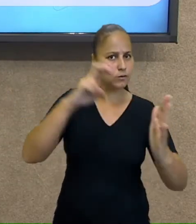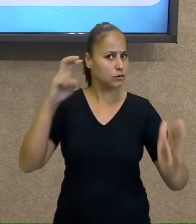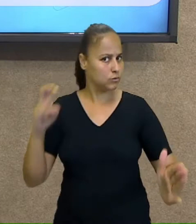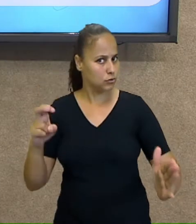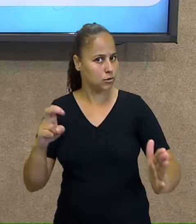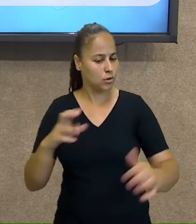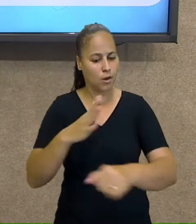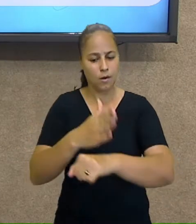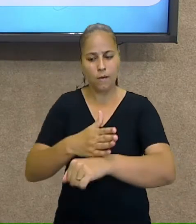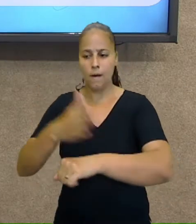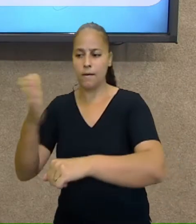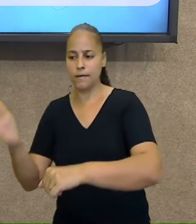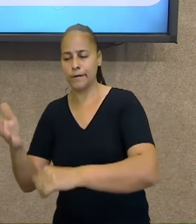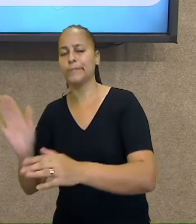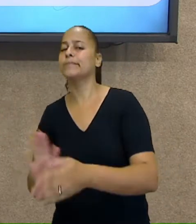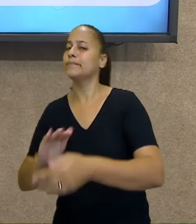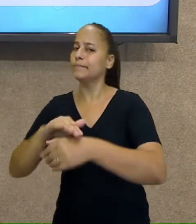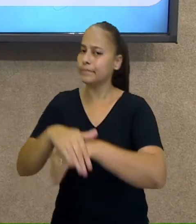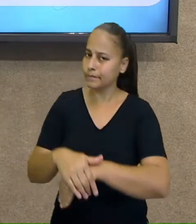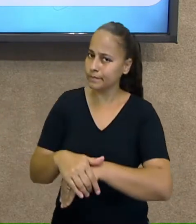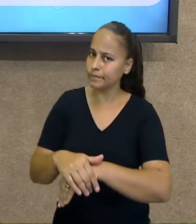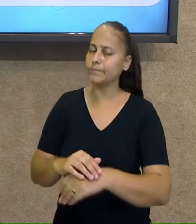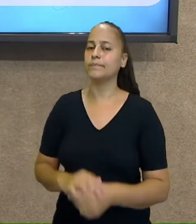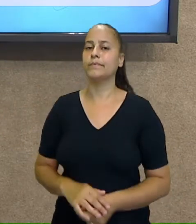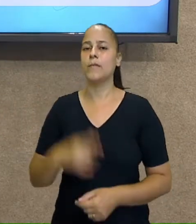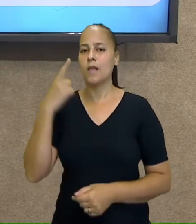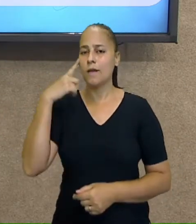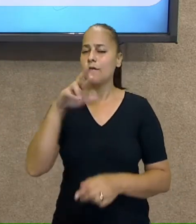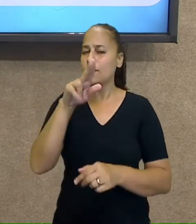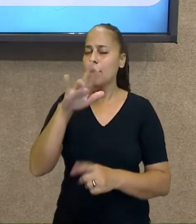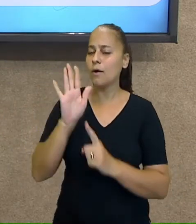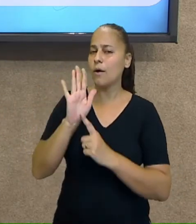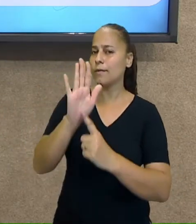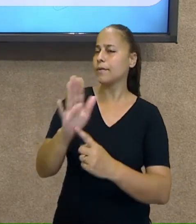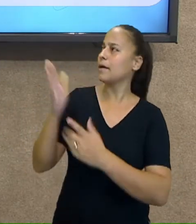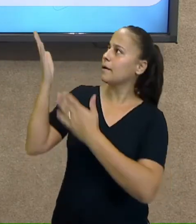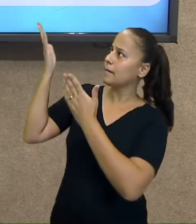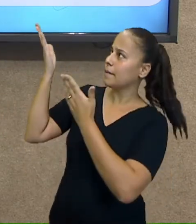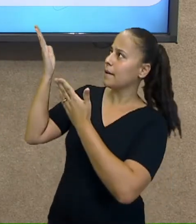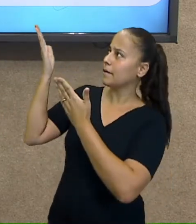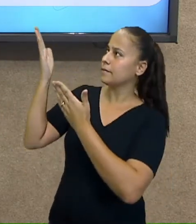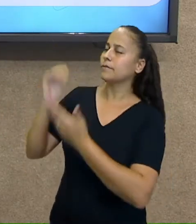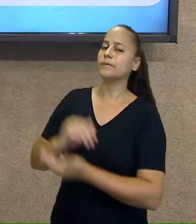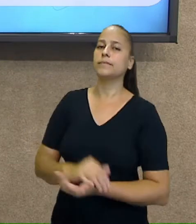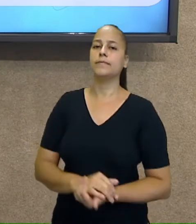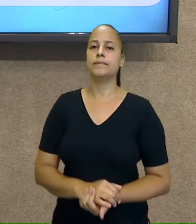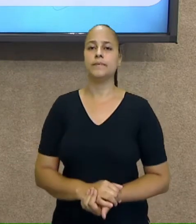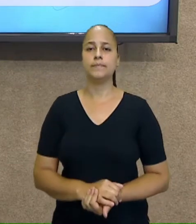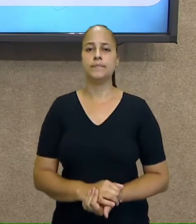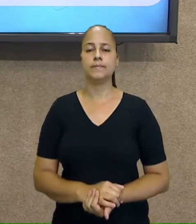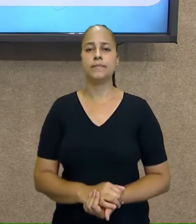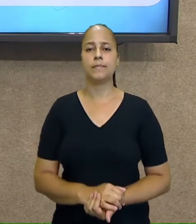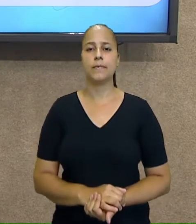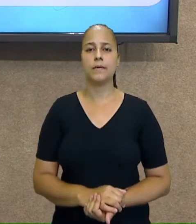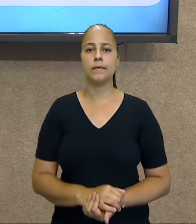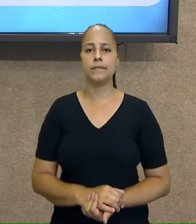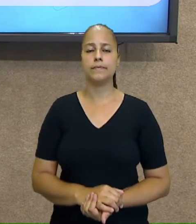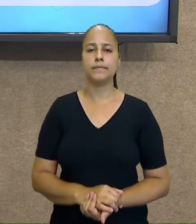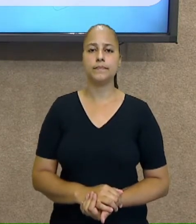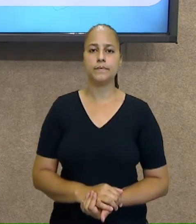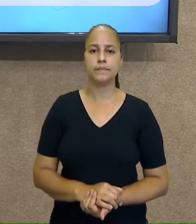24h que o Sol vai estar brilhando. Ou seja, que a Terra vai estar de frente para o Sol.